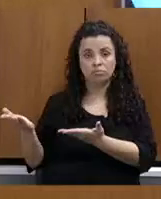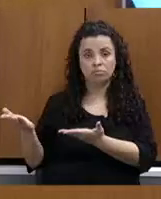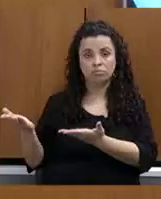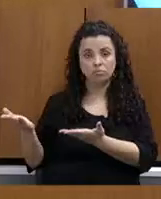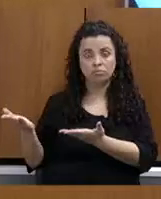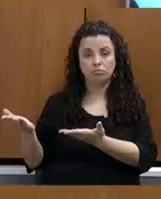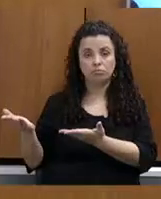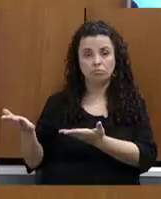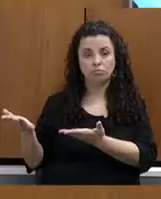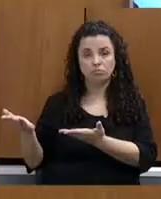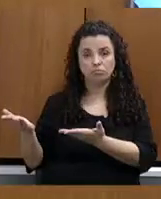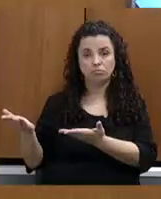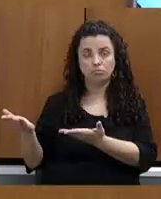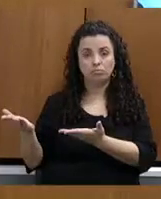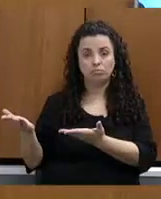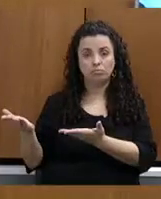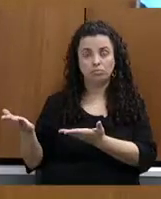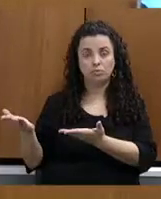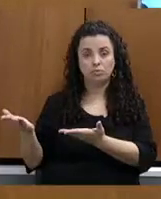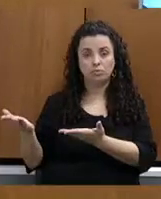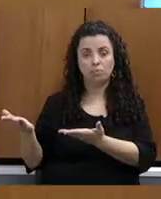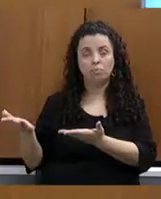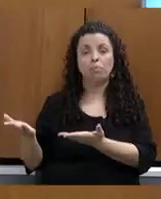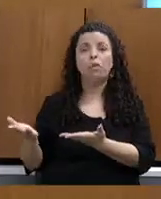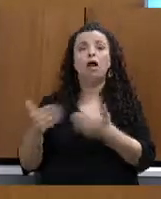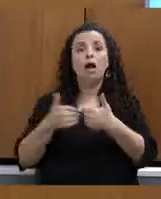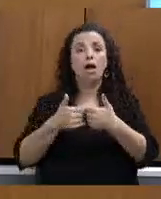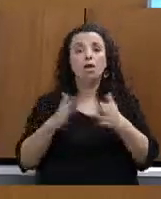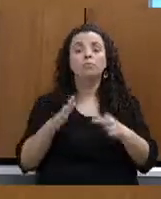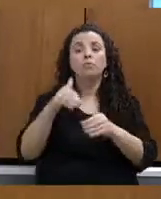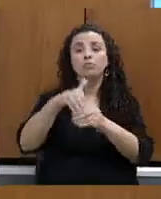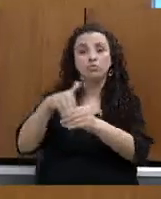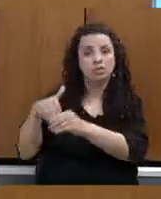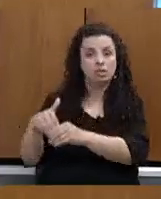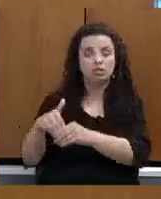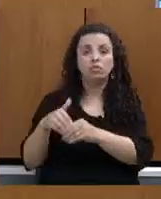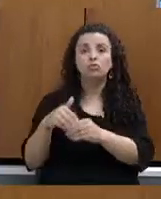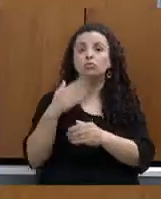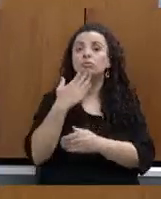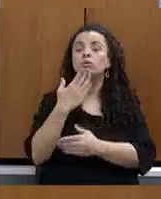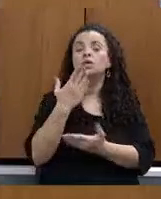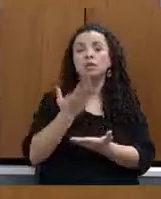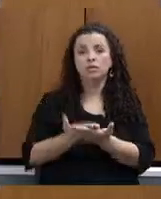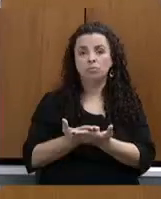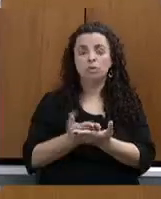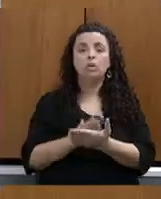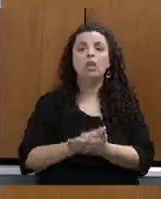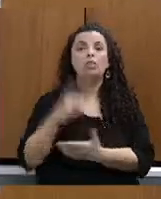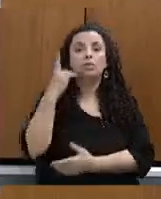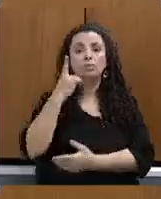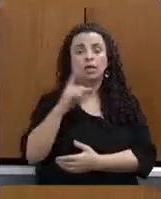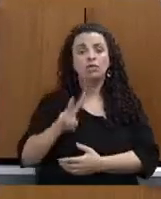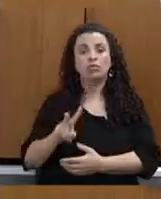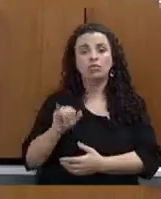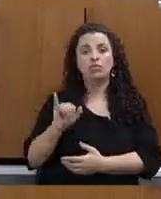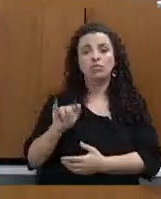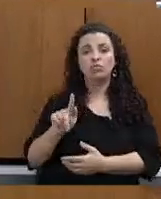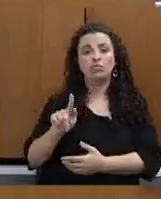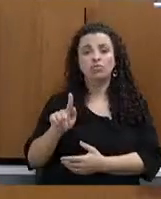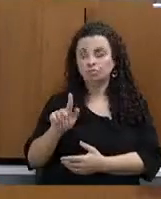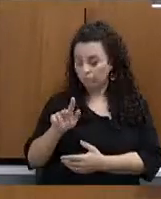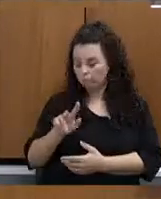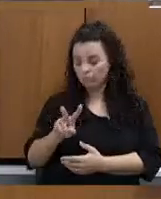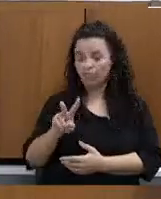votar nos requerimentos, deputado Vigílio Guimarães. Muito obrigado, nobre